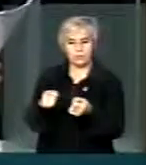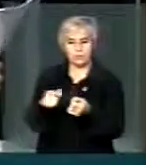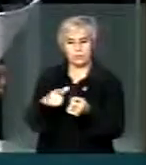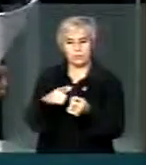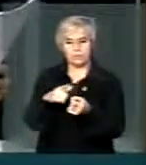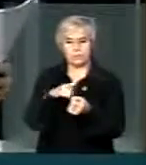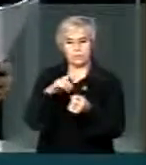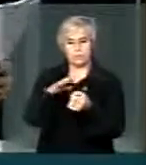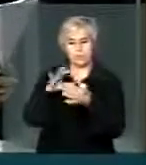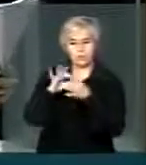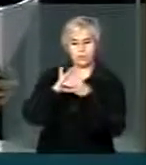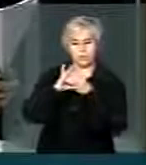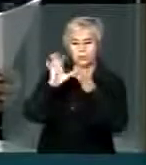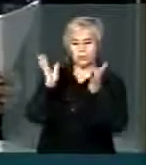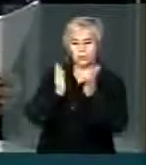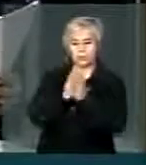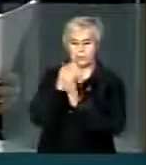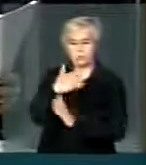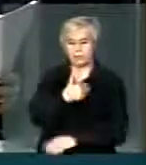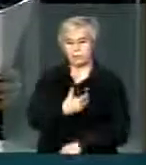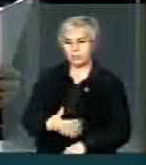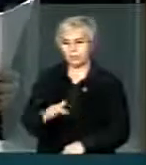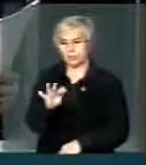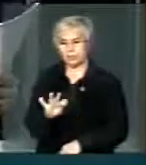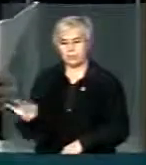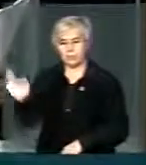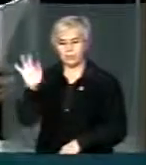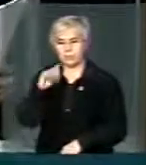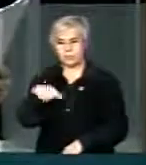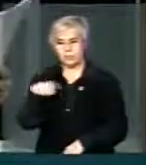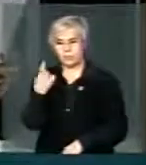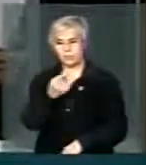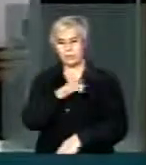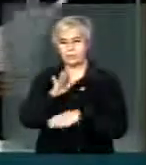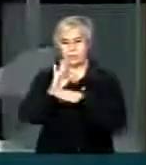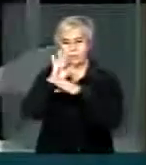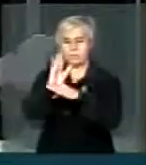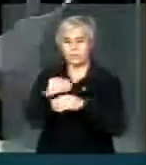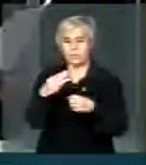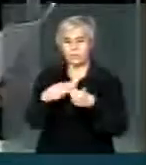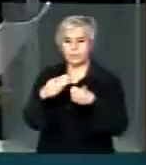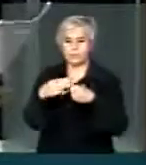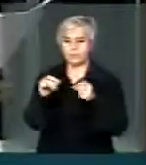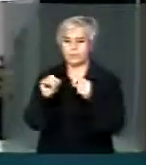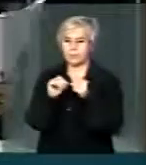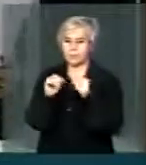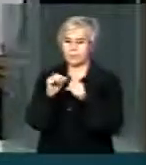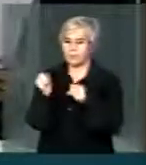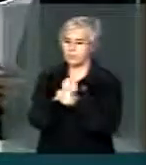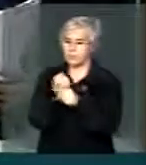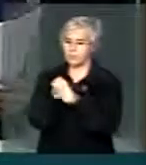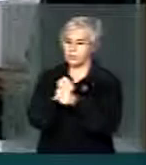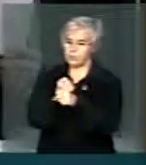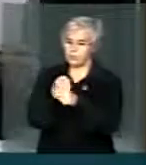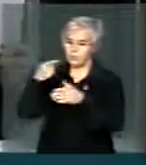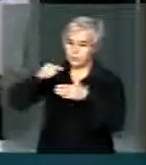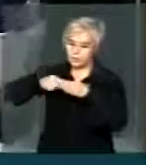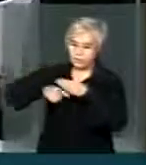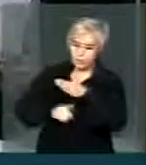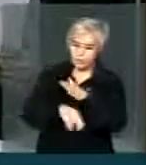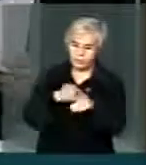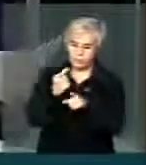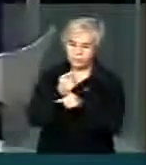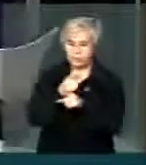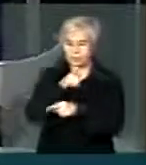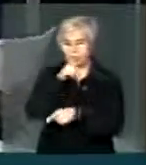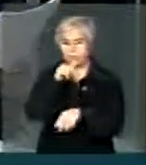desconscienciamento. Para que nós possamos ajudar os municípios a fazer seus postos profundos, ajudar os Estados a construir